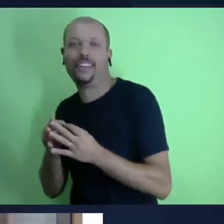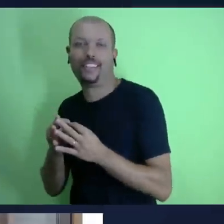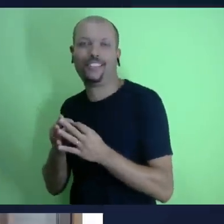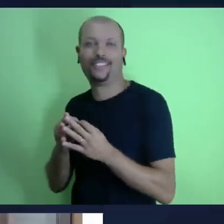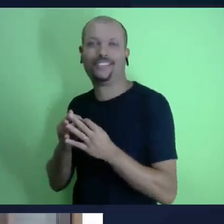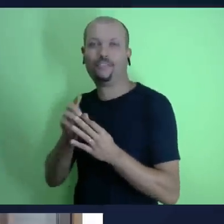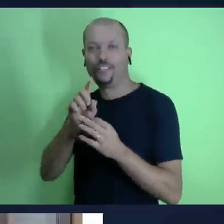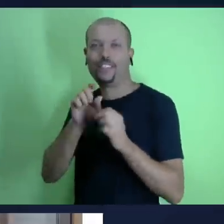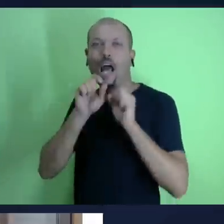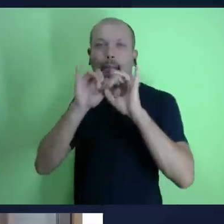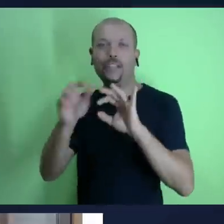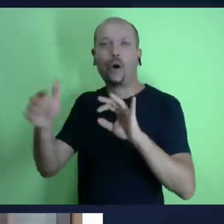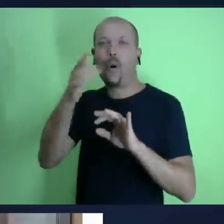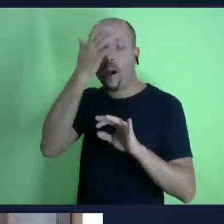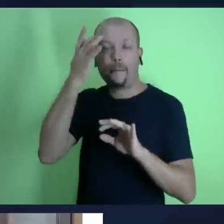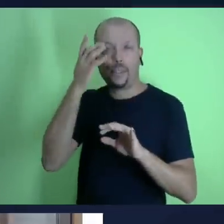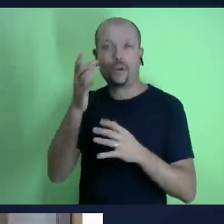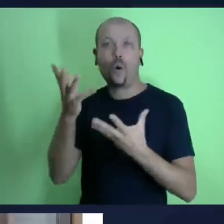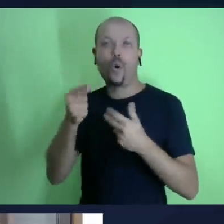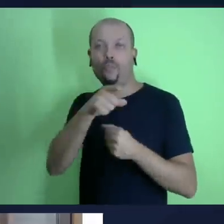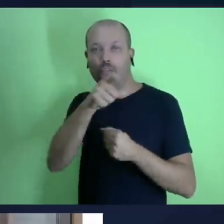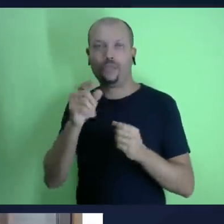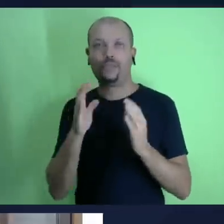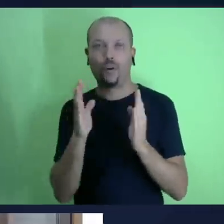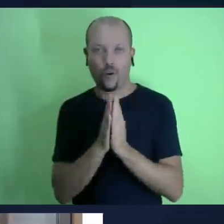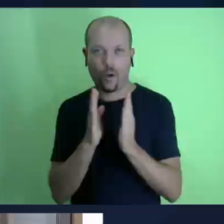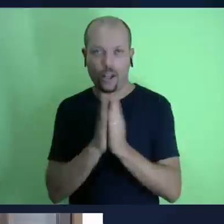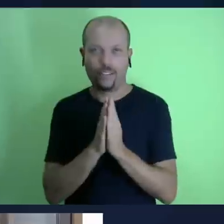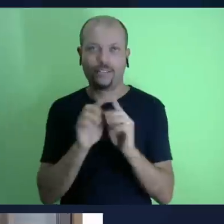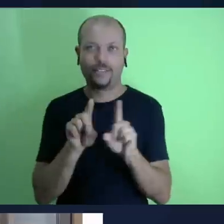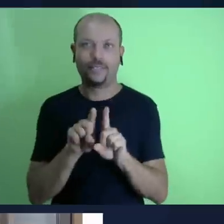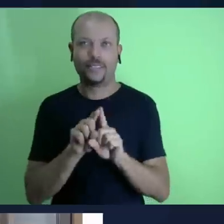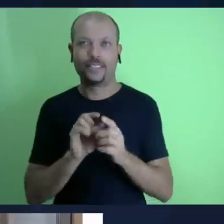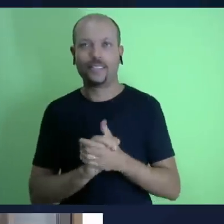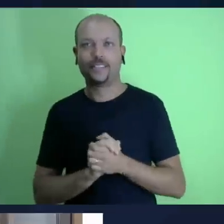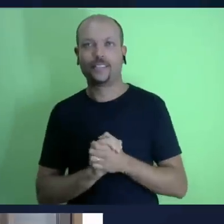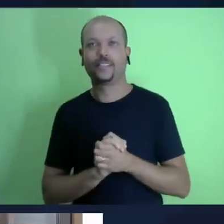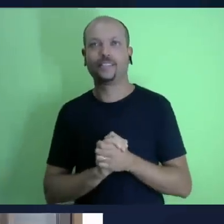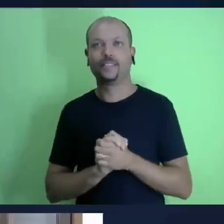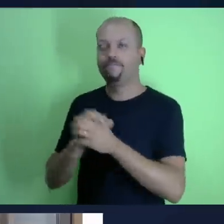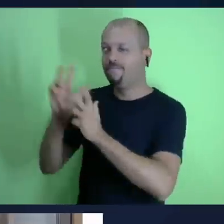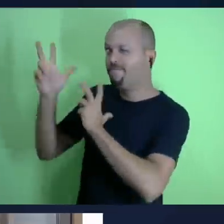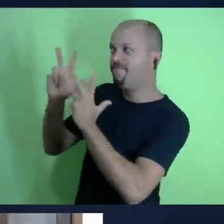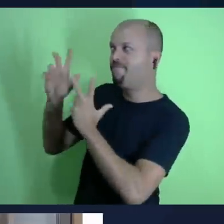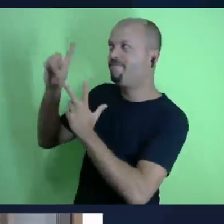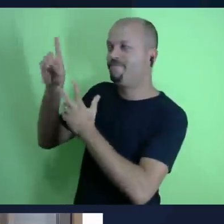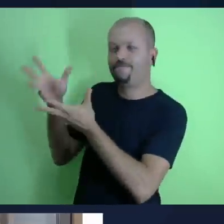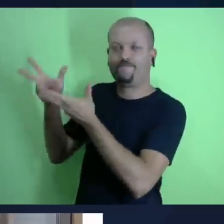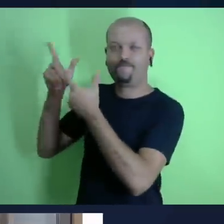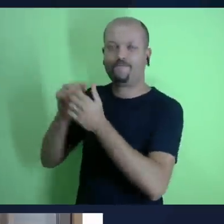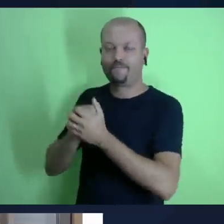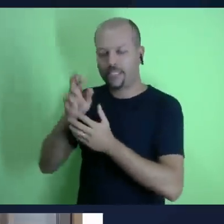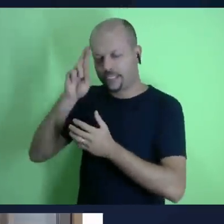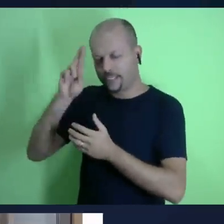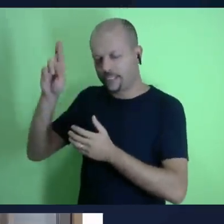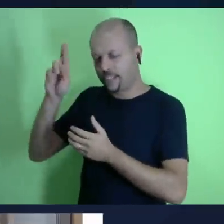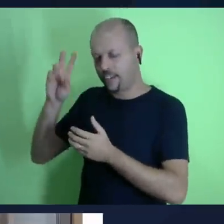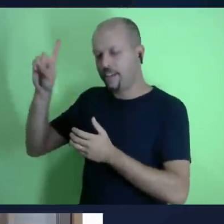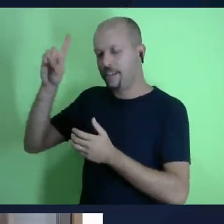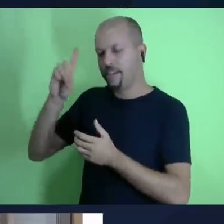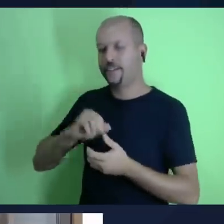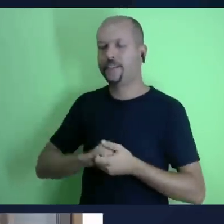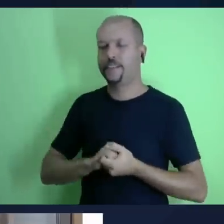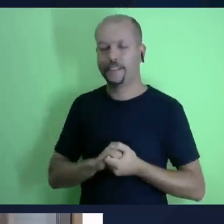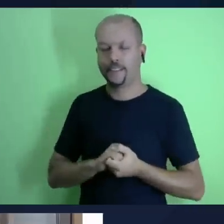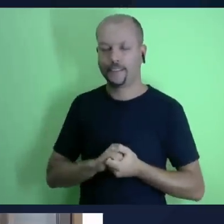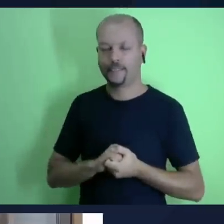olha para nós seres humanos tão pecadores a nossa mente tão limitada a gente não consegue enxergar um passo